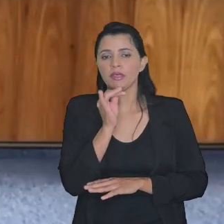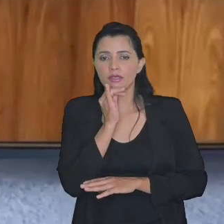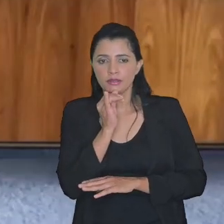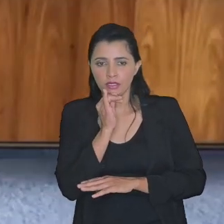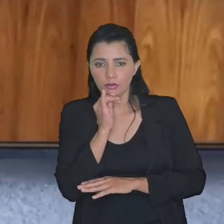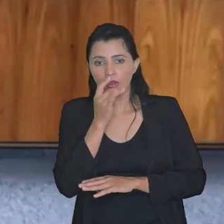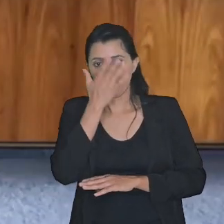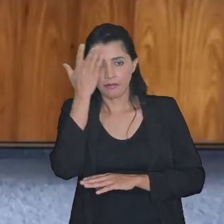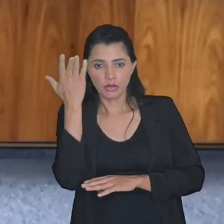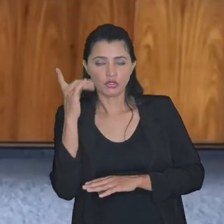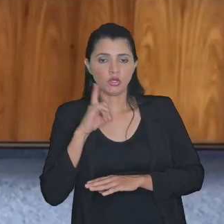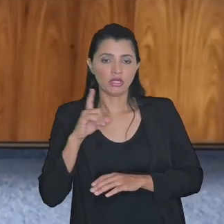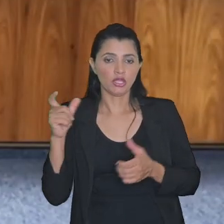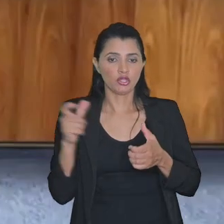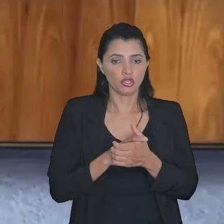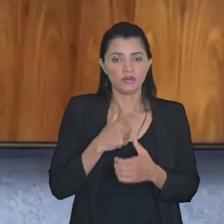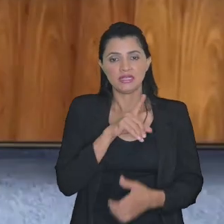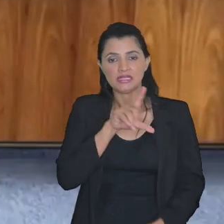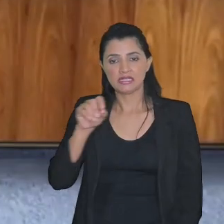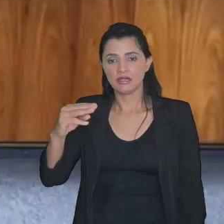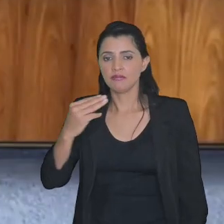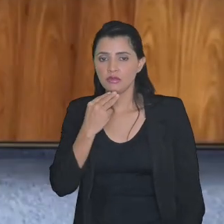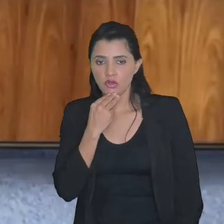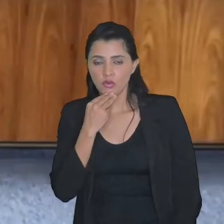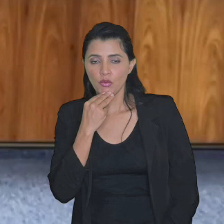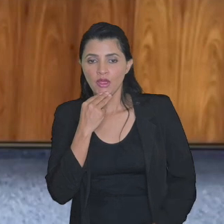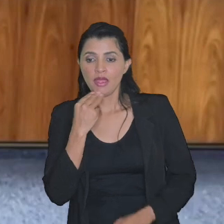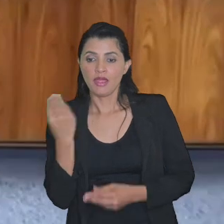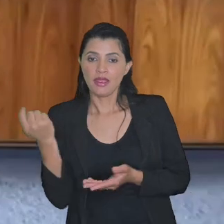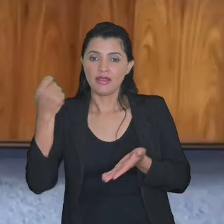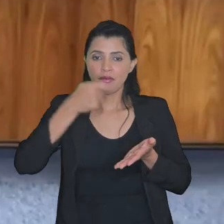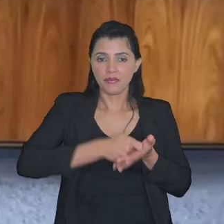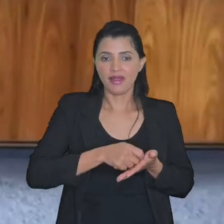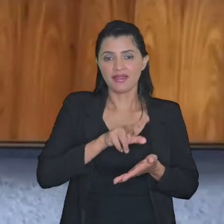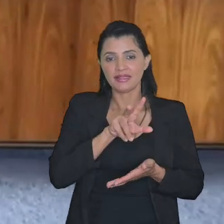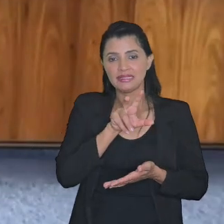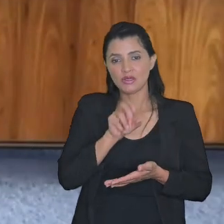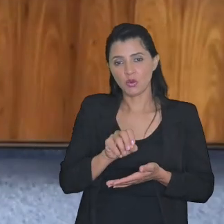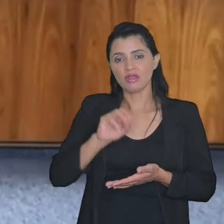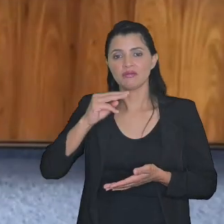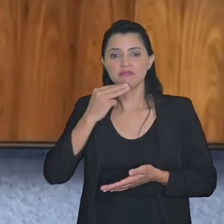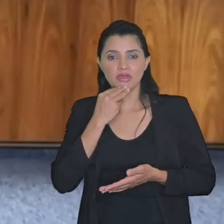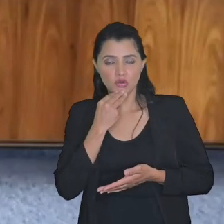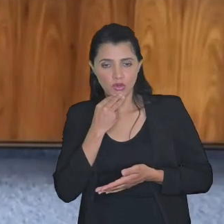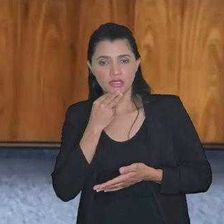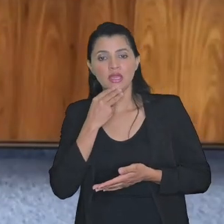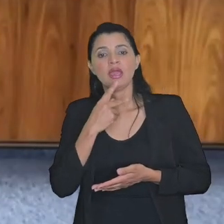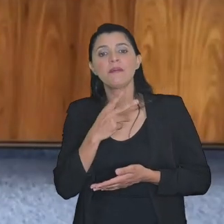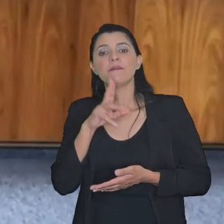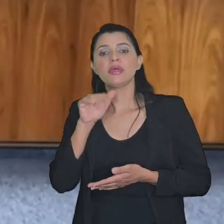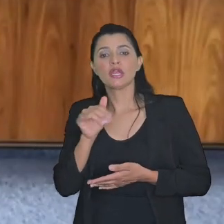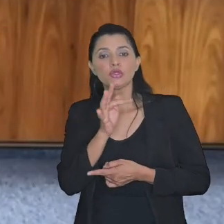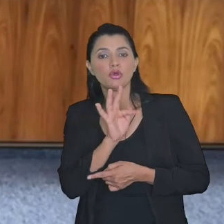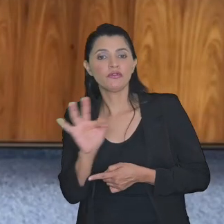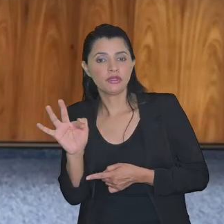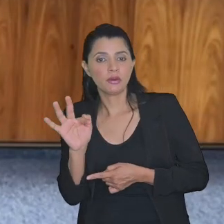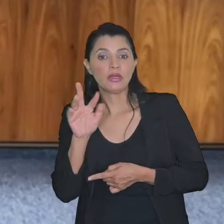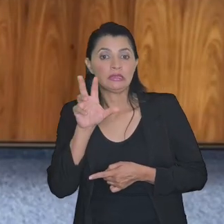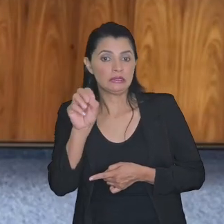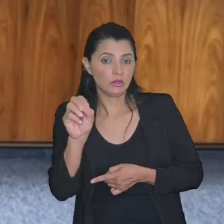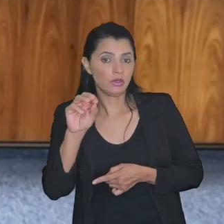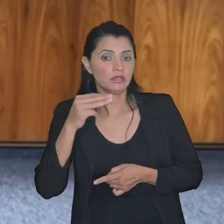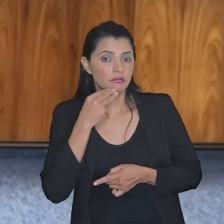o contribuinte tem uma dívida de 100 milhões ele apresenta 50 milhões em precatórios federais esses 50 milhões